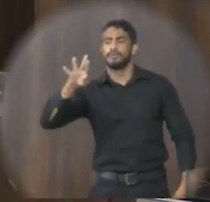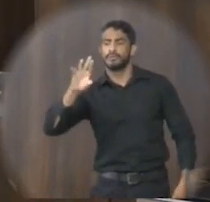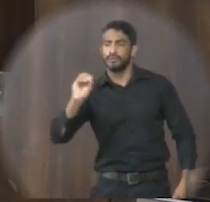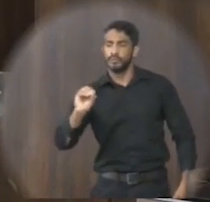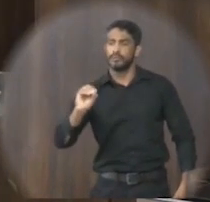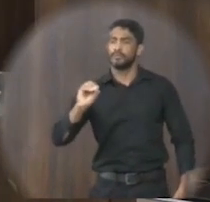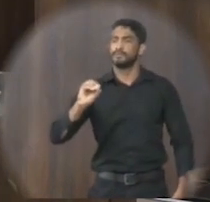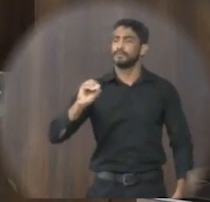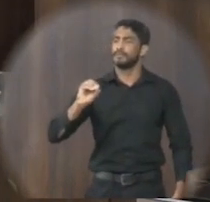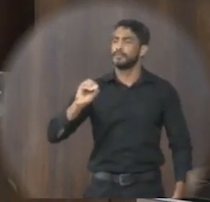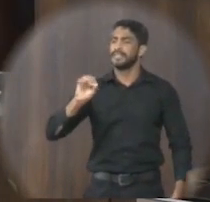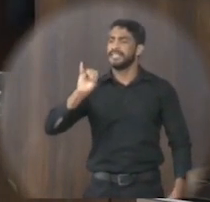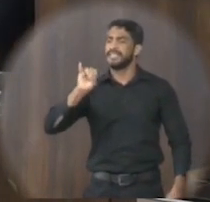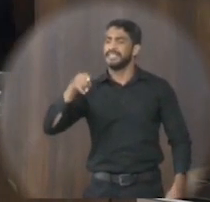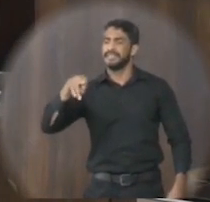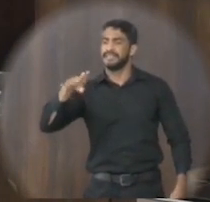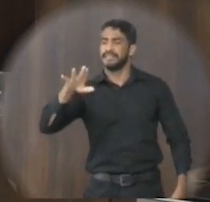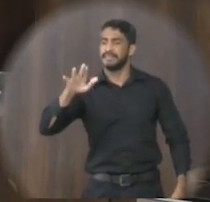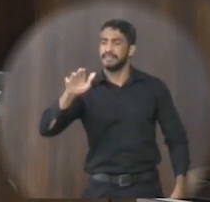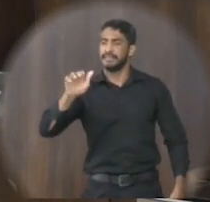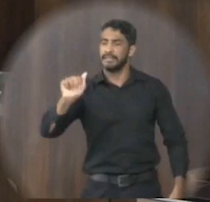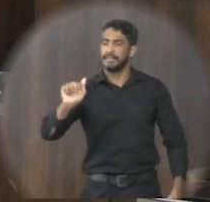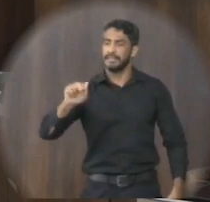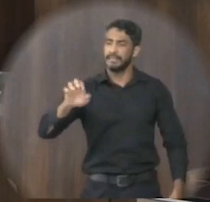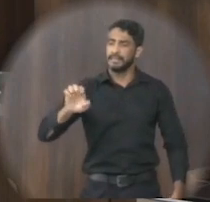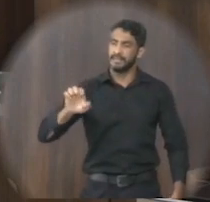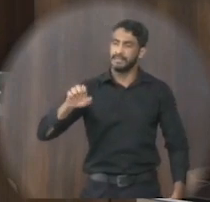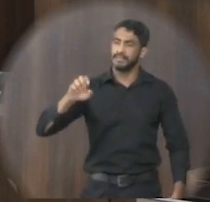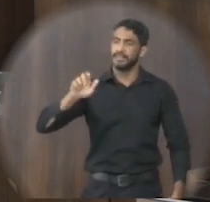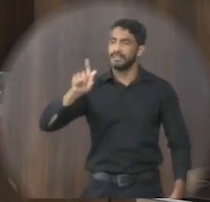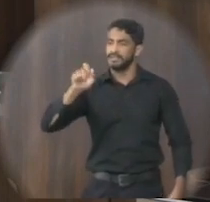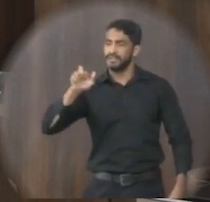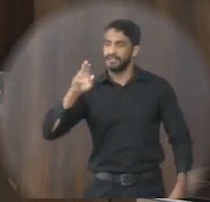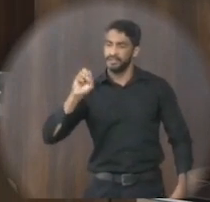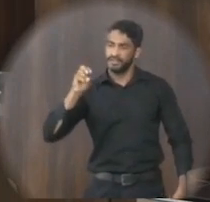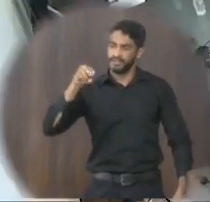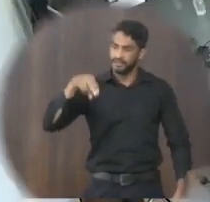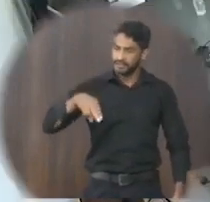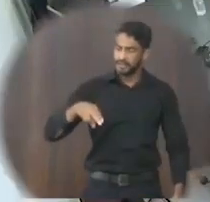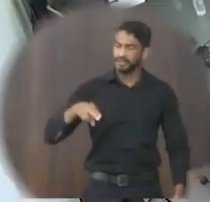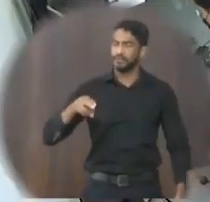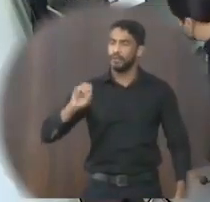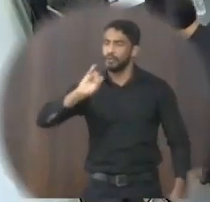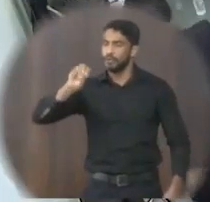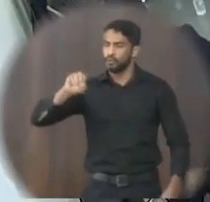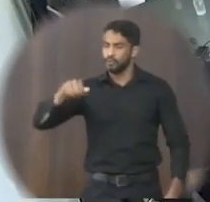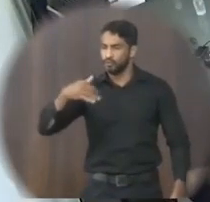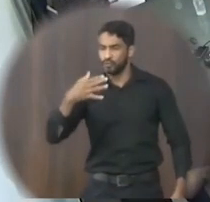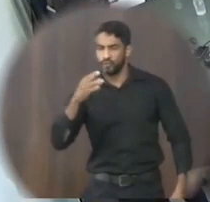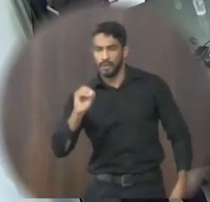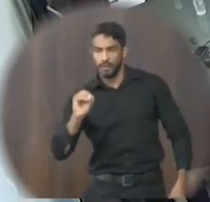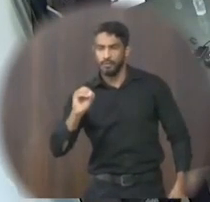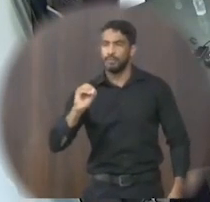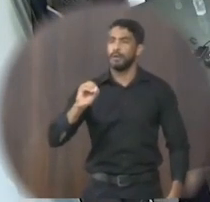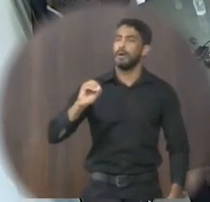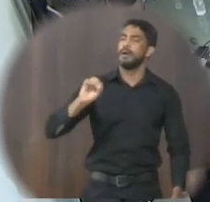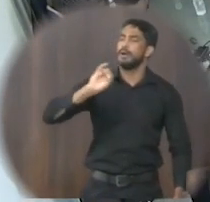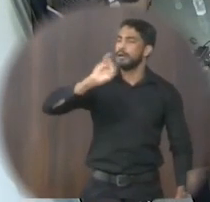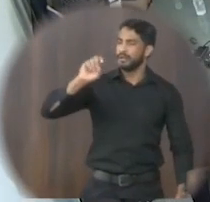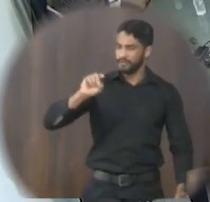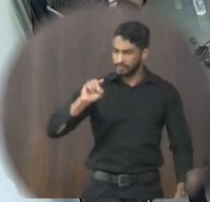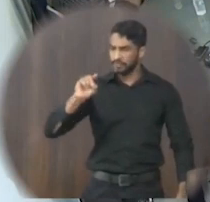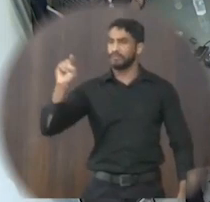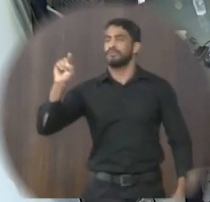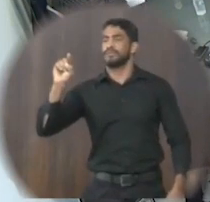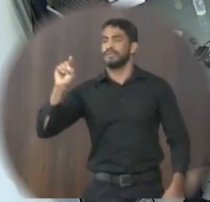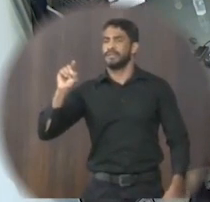Dias Cares Islane da Silva Pedro Gerson do Espírito Santo de Souza João Pereira da Silva José